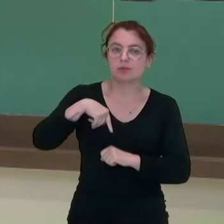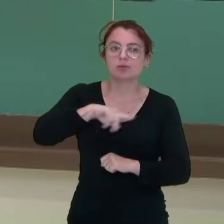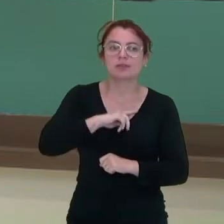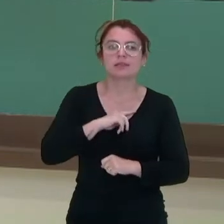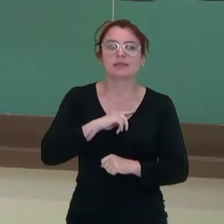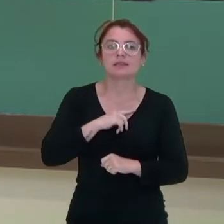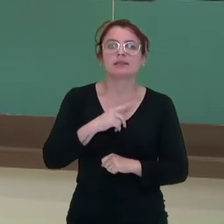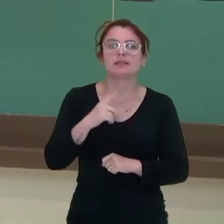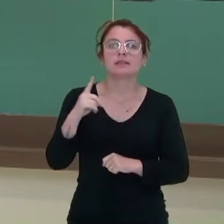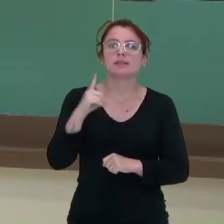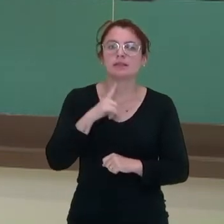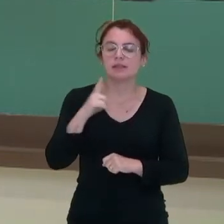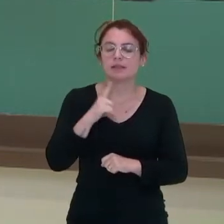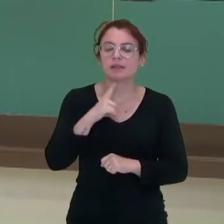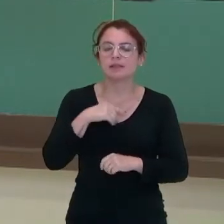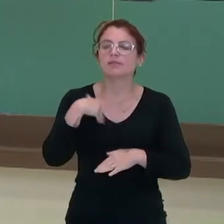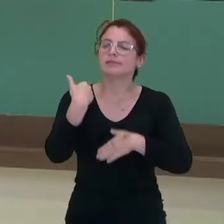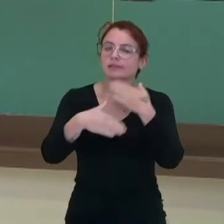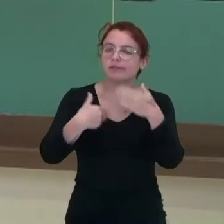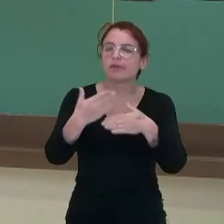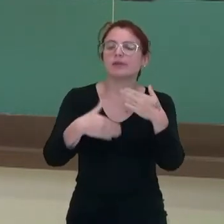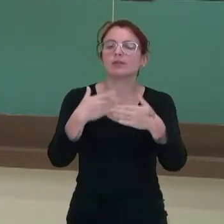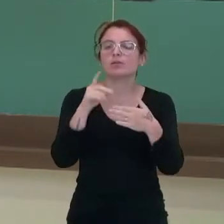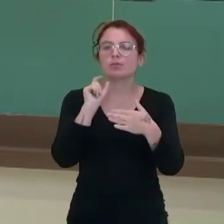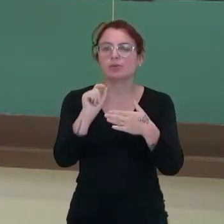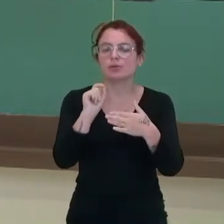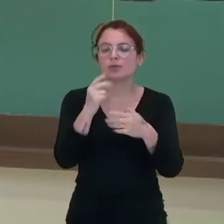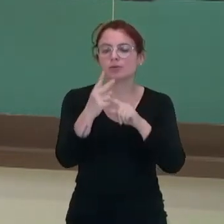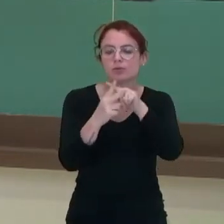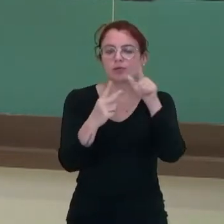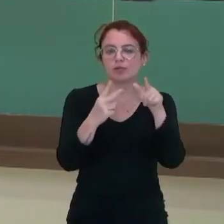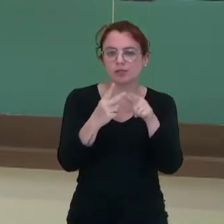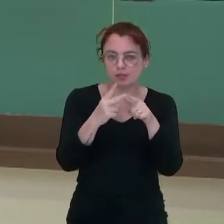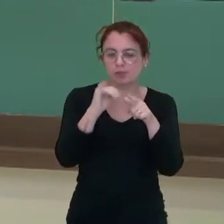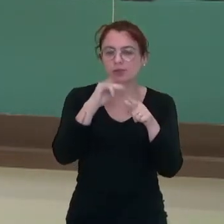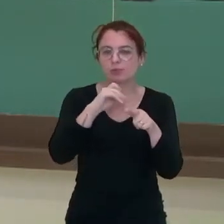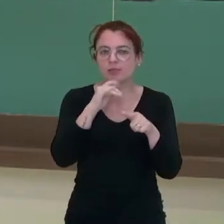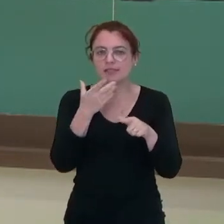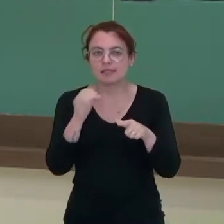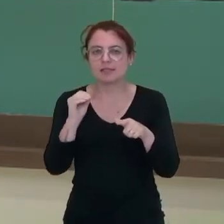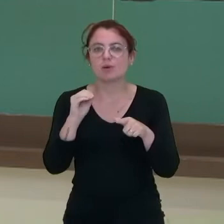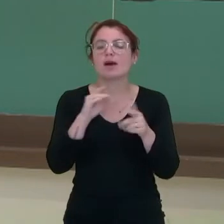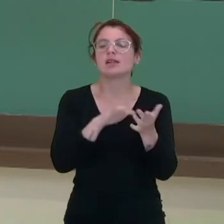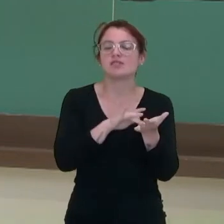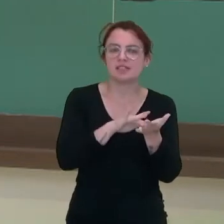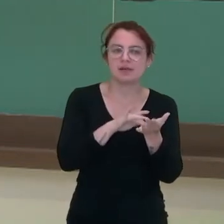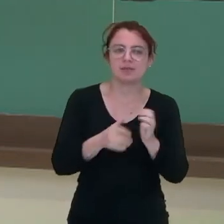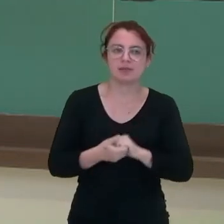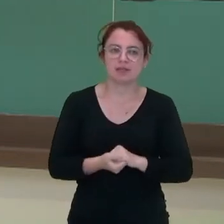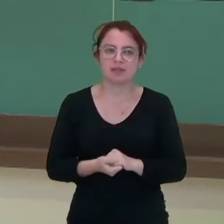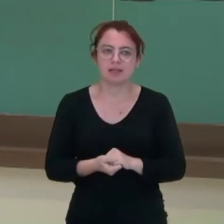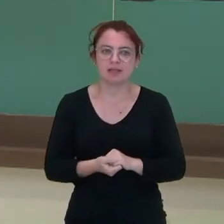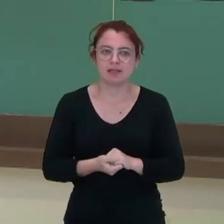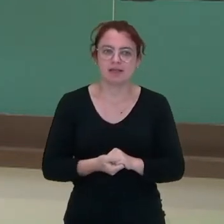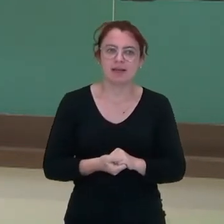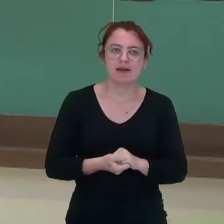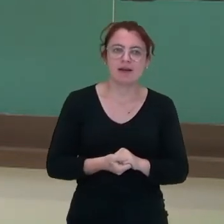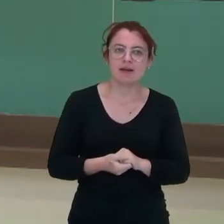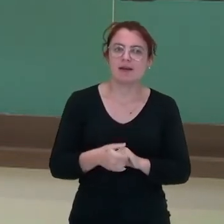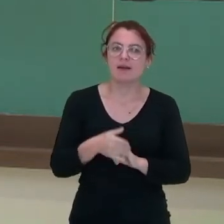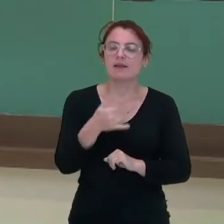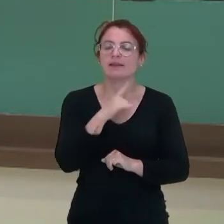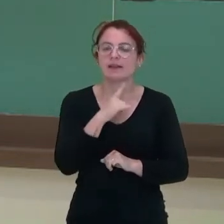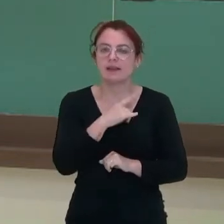agentes, são desenvolvidos dois tipos de imunização artificial. As vacinas